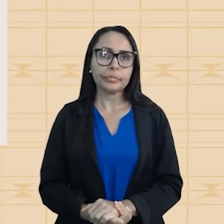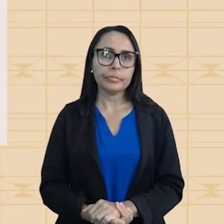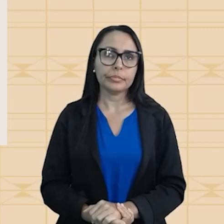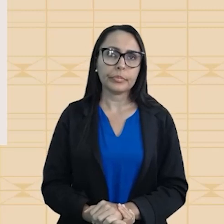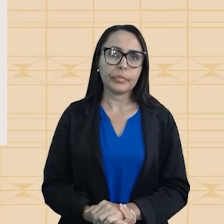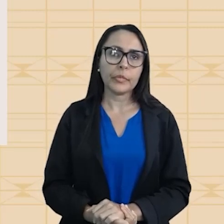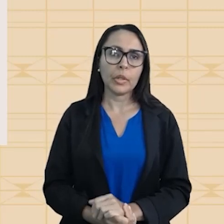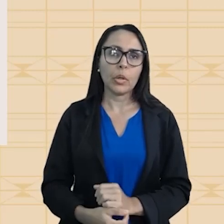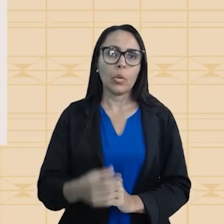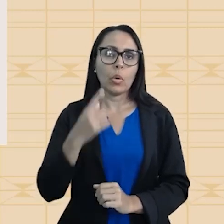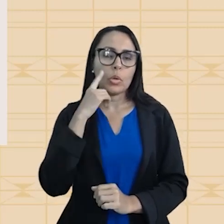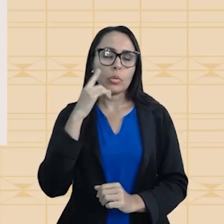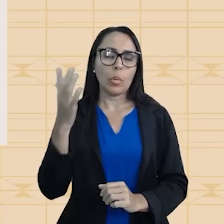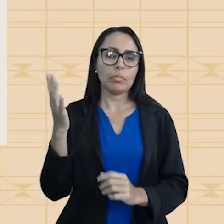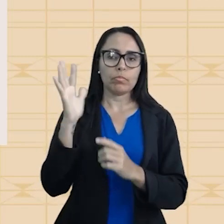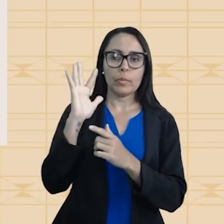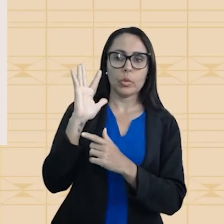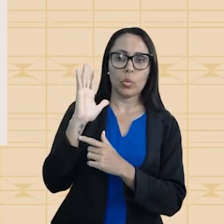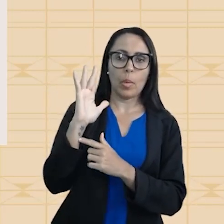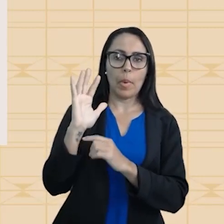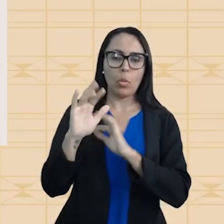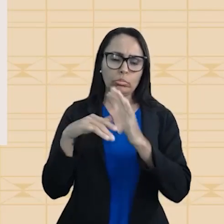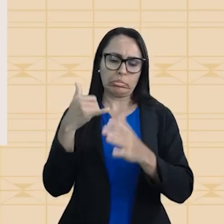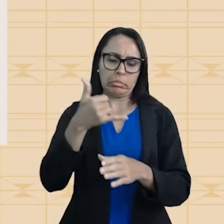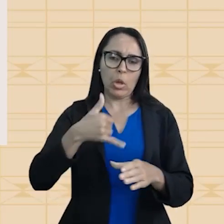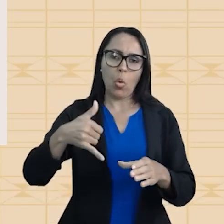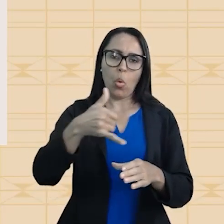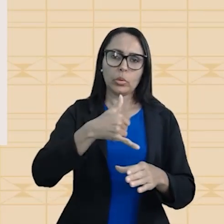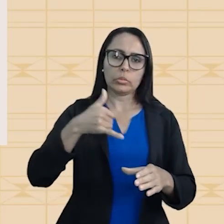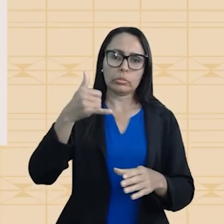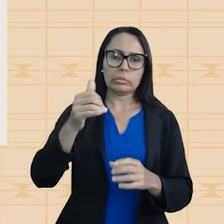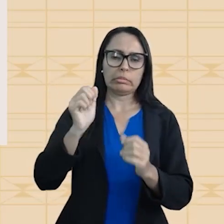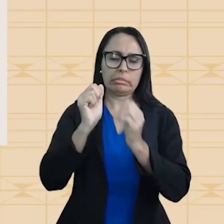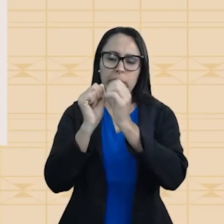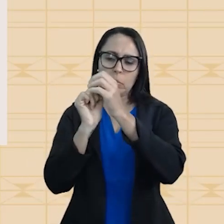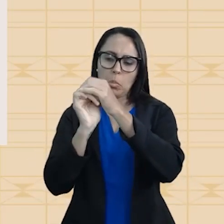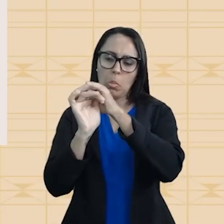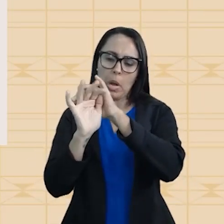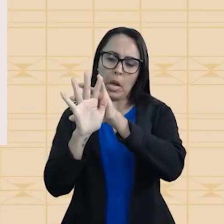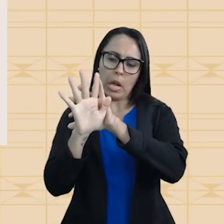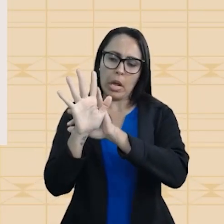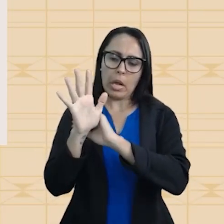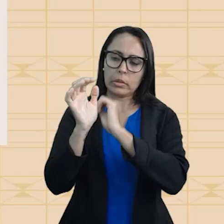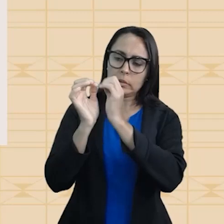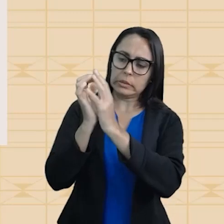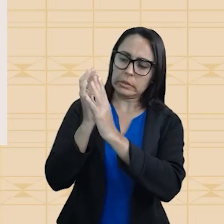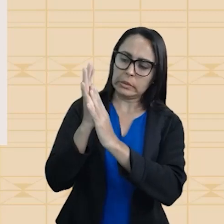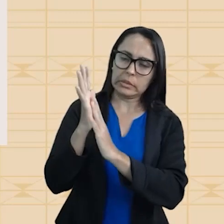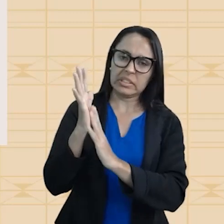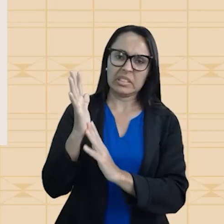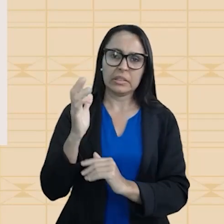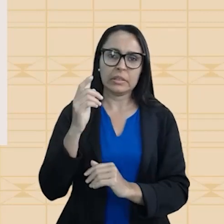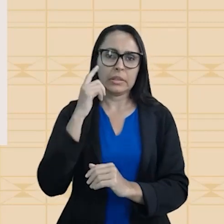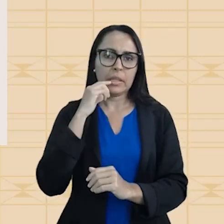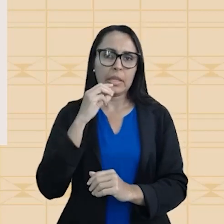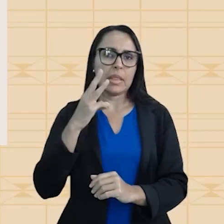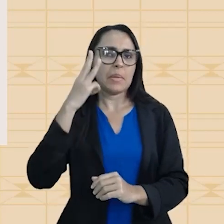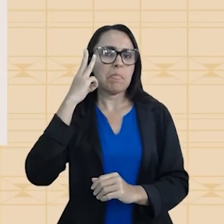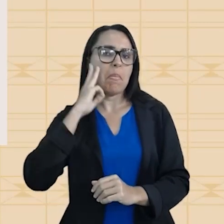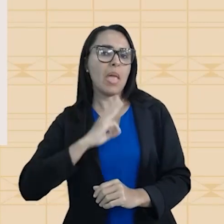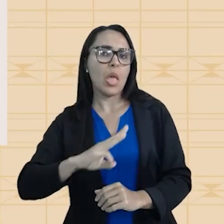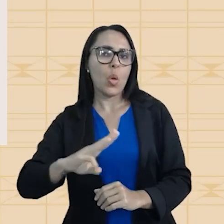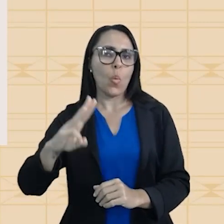mela a tua mão de óleo, de graxa, de mel, aquele mel